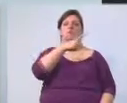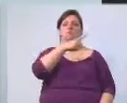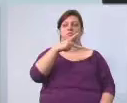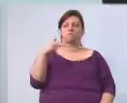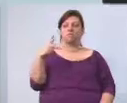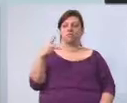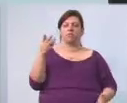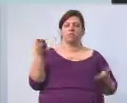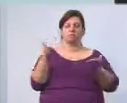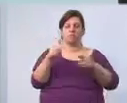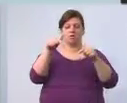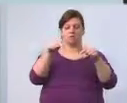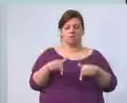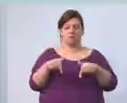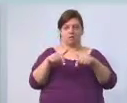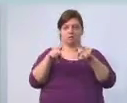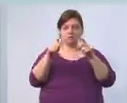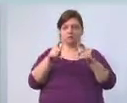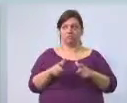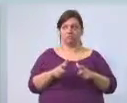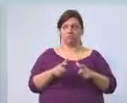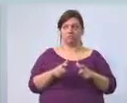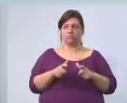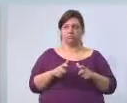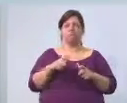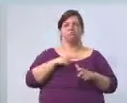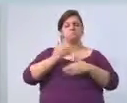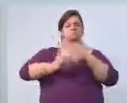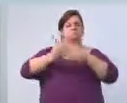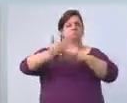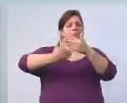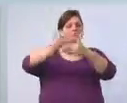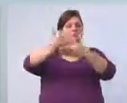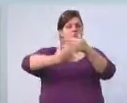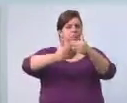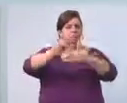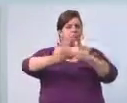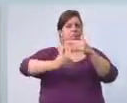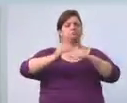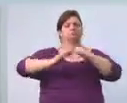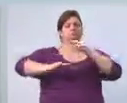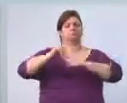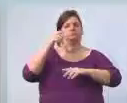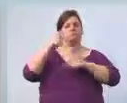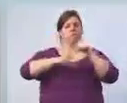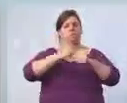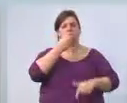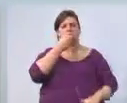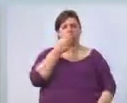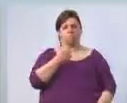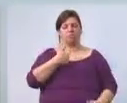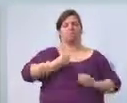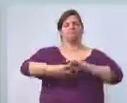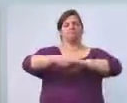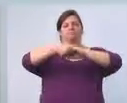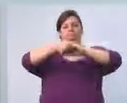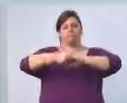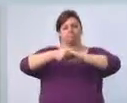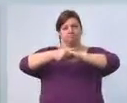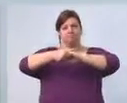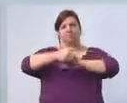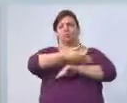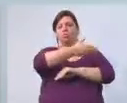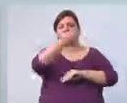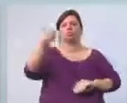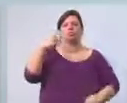dessa referida comissão e que vem desempenhando um brilhante trabalho, cumprimento em seu nome todos os